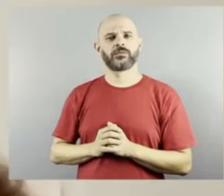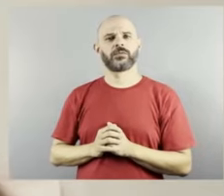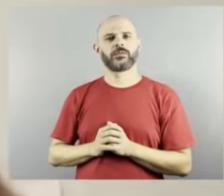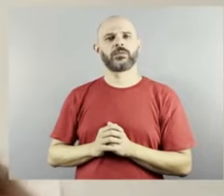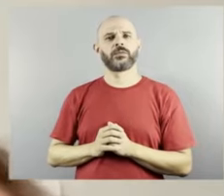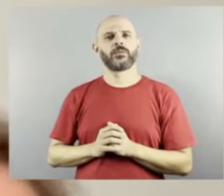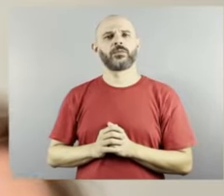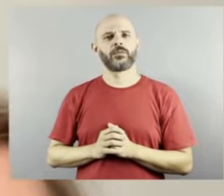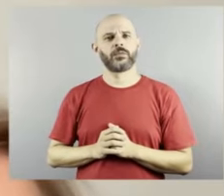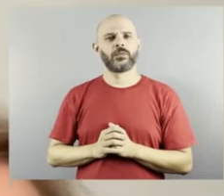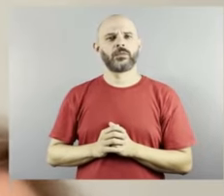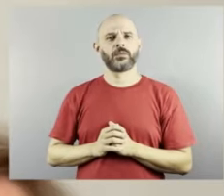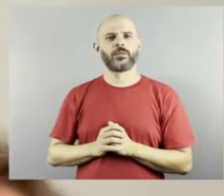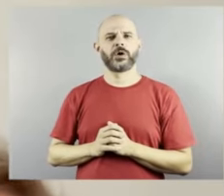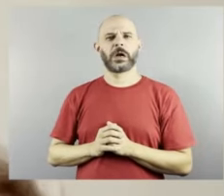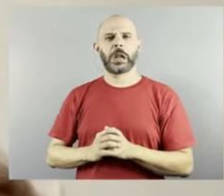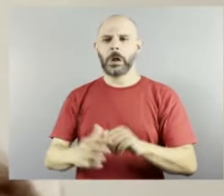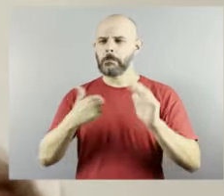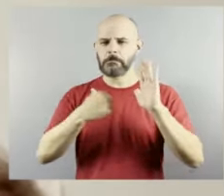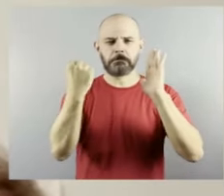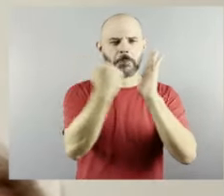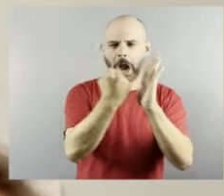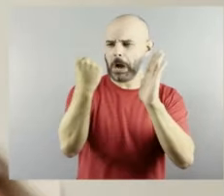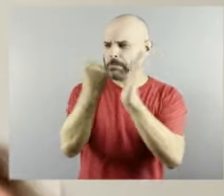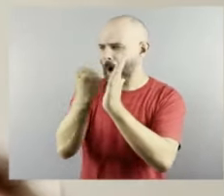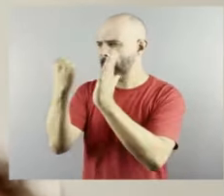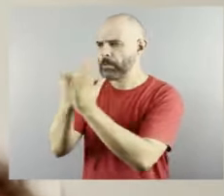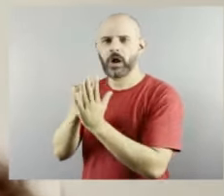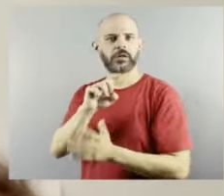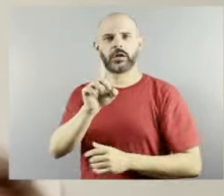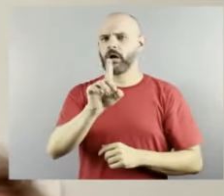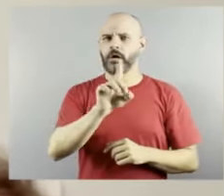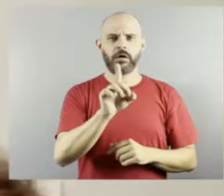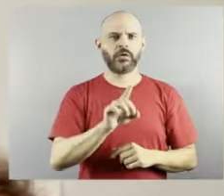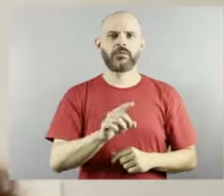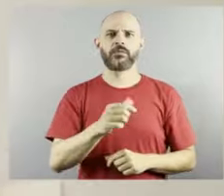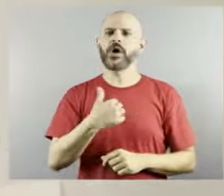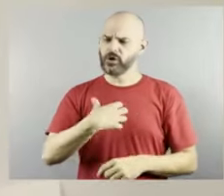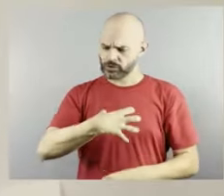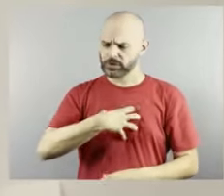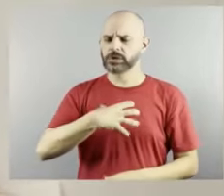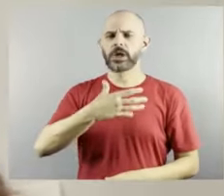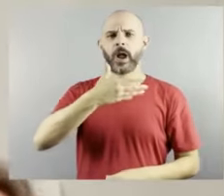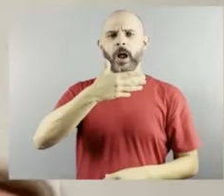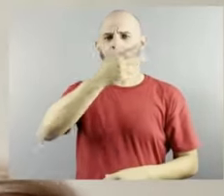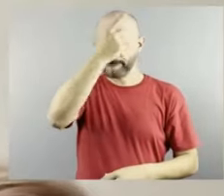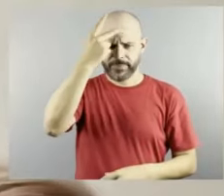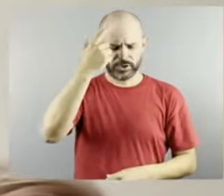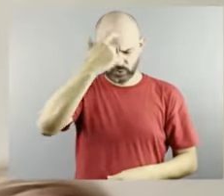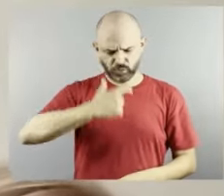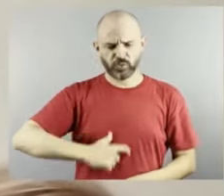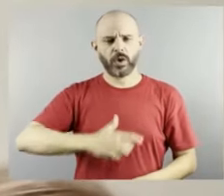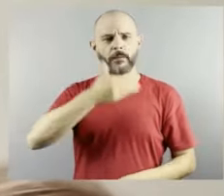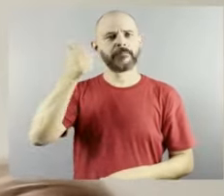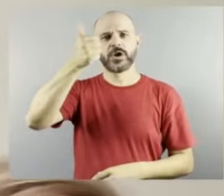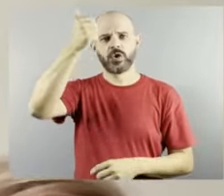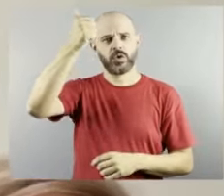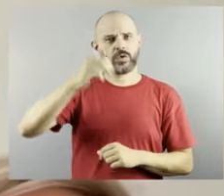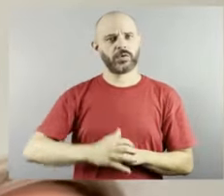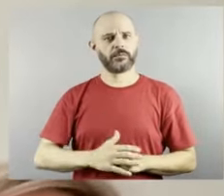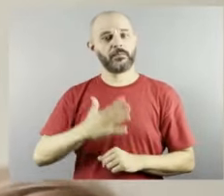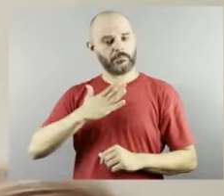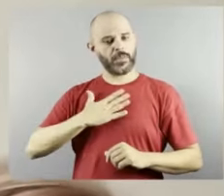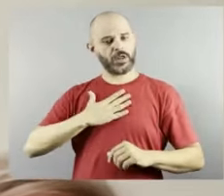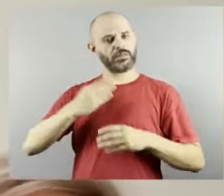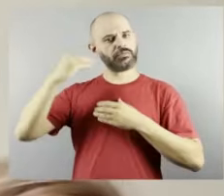eu fico uma pessoa melhor nós nos tornamos uma humanidade né mais mais humana mesmo